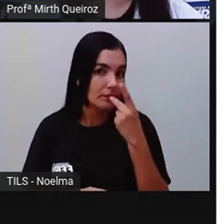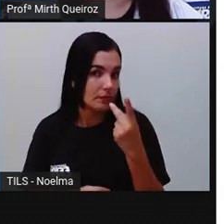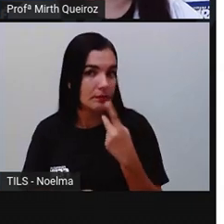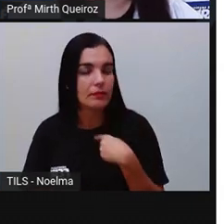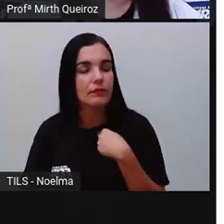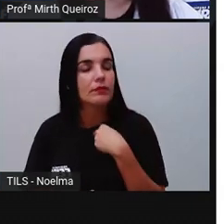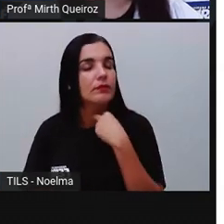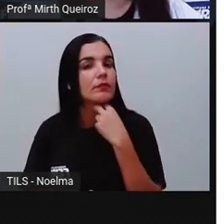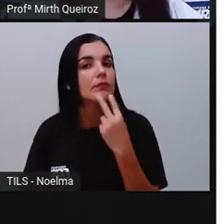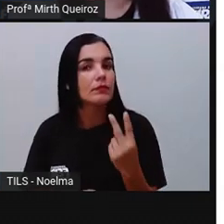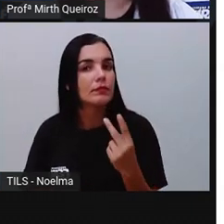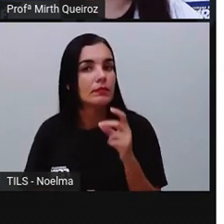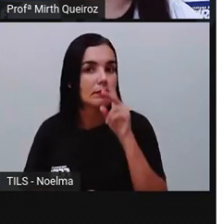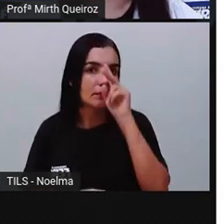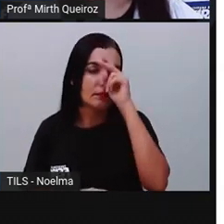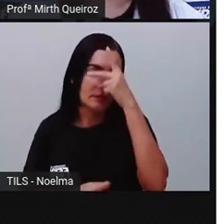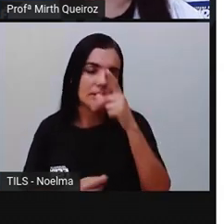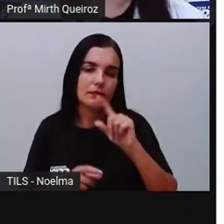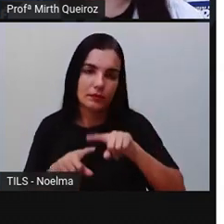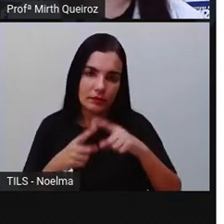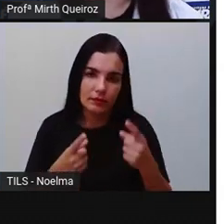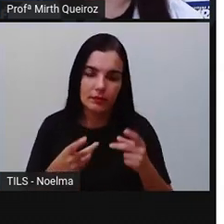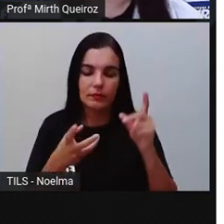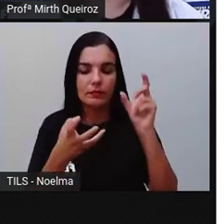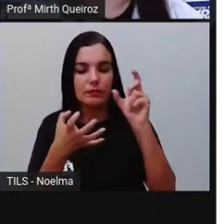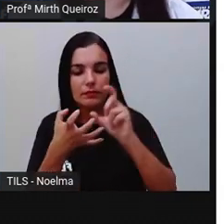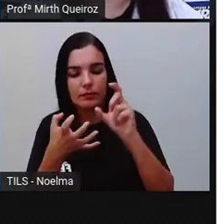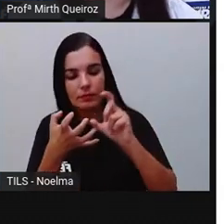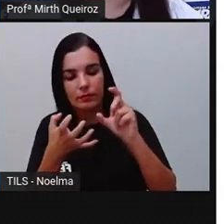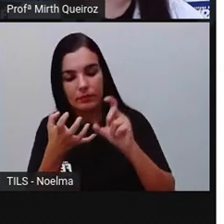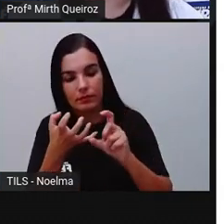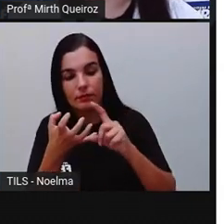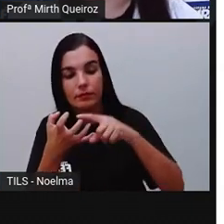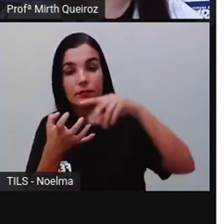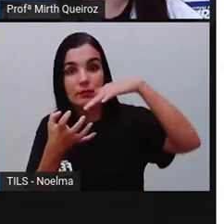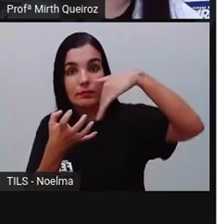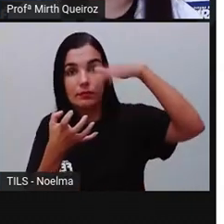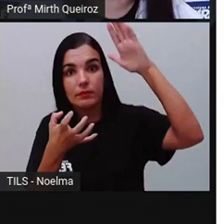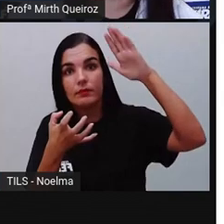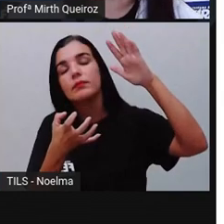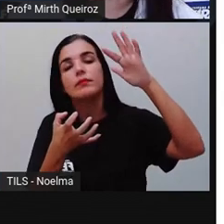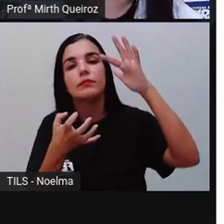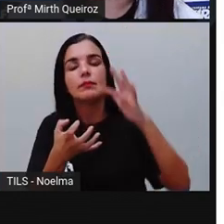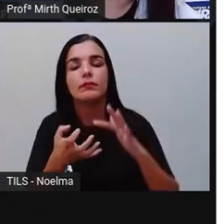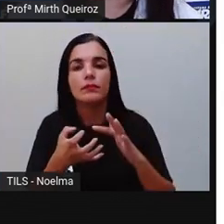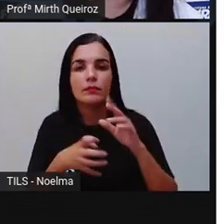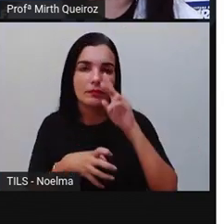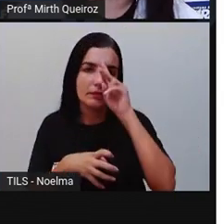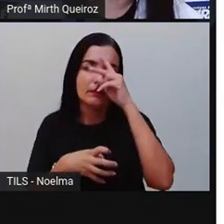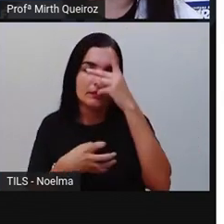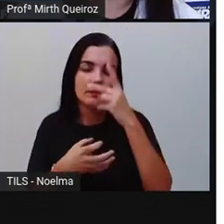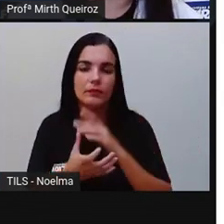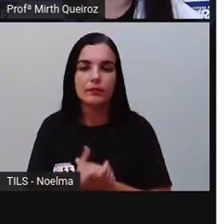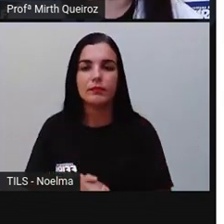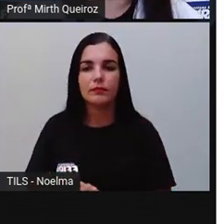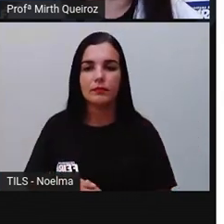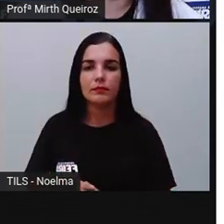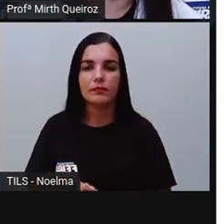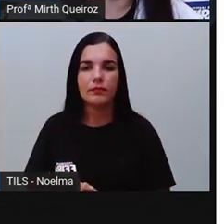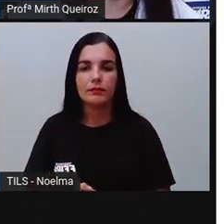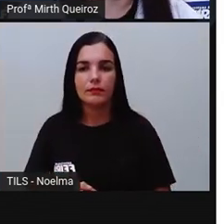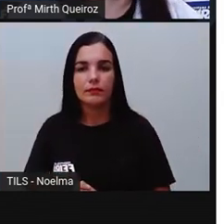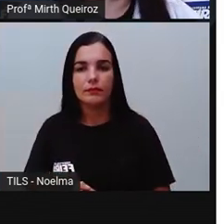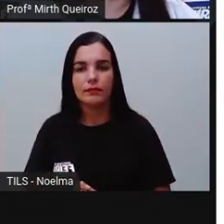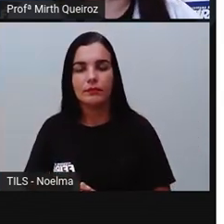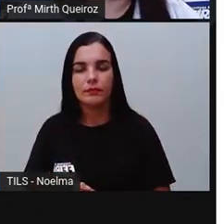seria a sílaba tônica. Cá, pé, pé, pé é mais forte do que o cá, né? Cá, pé, cá, pé.